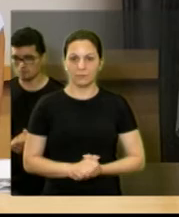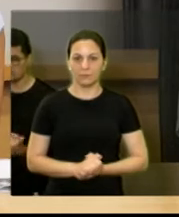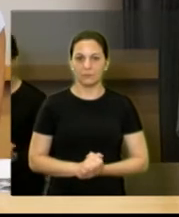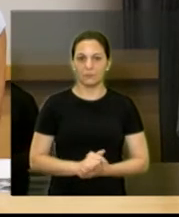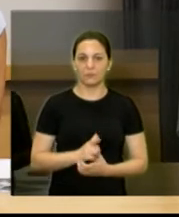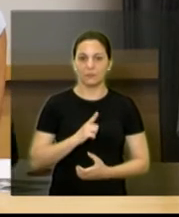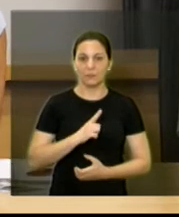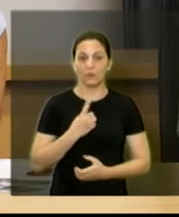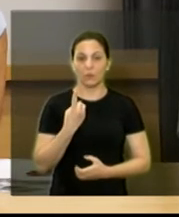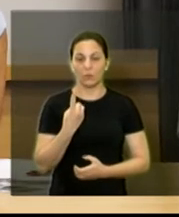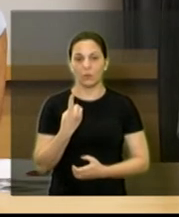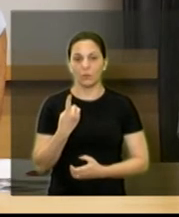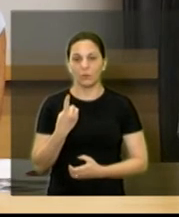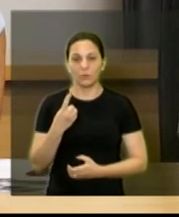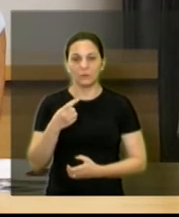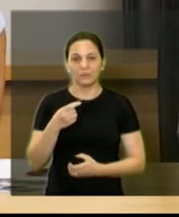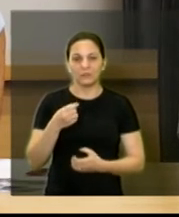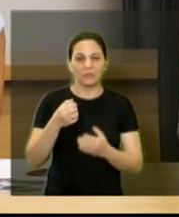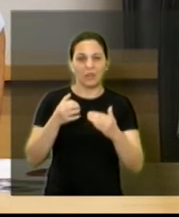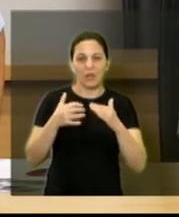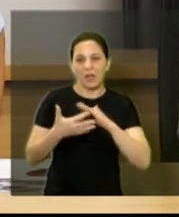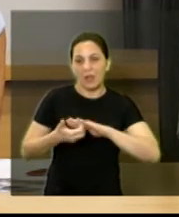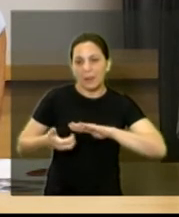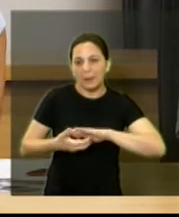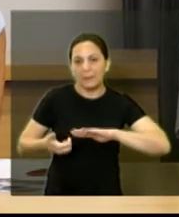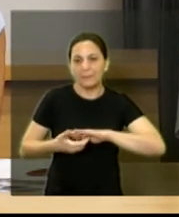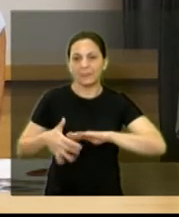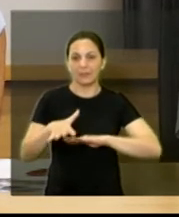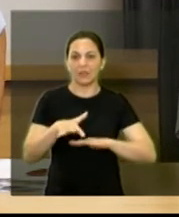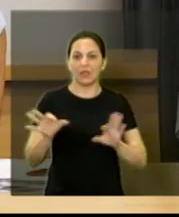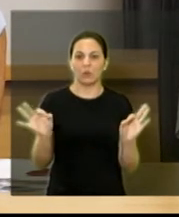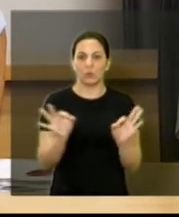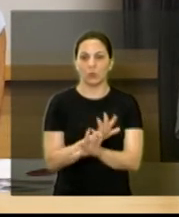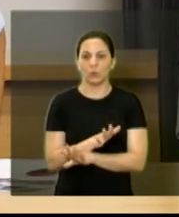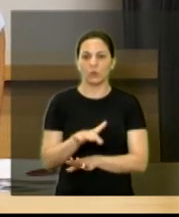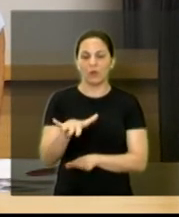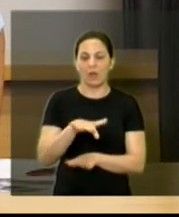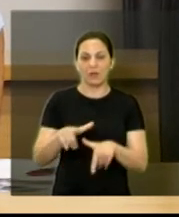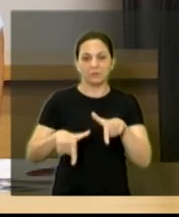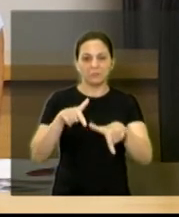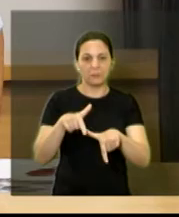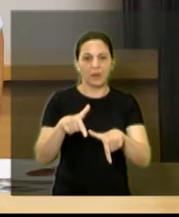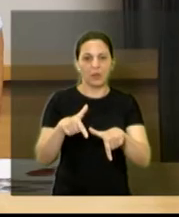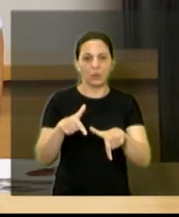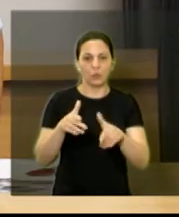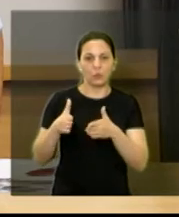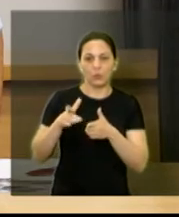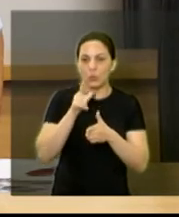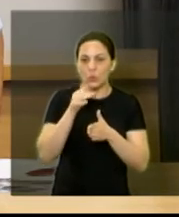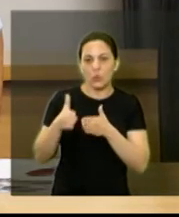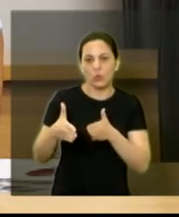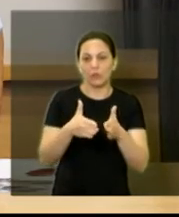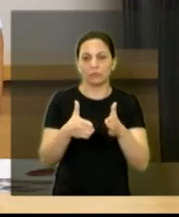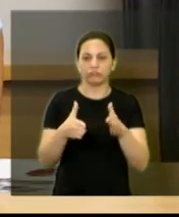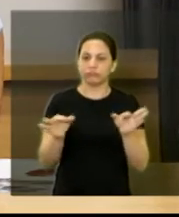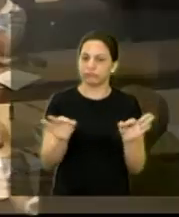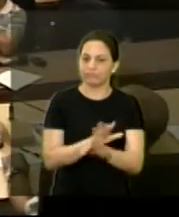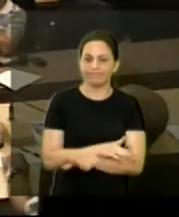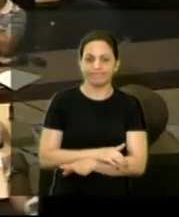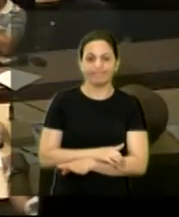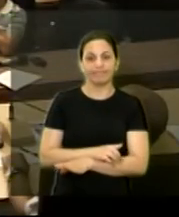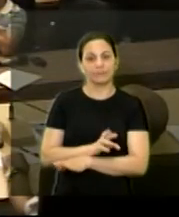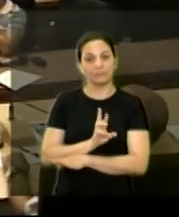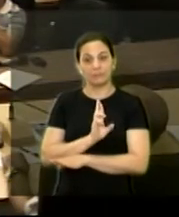de desassoreamento das cruzes não terminou lá não concluiu o trabalho não não foi concluído lá foi feita